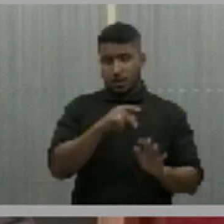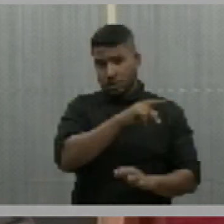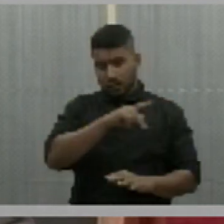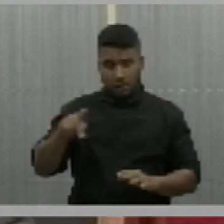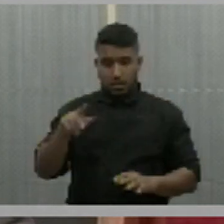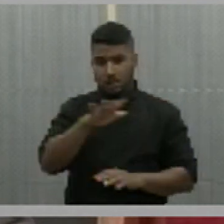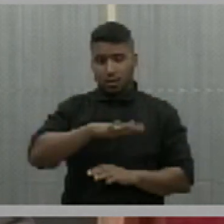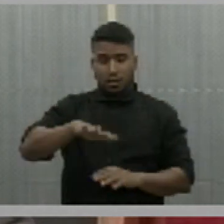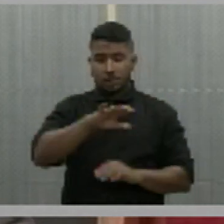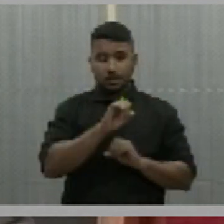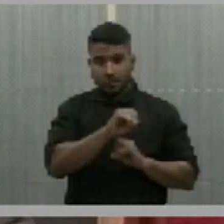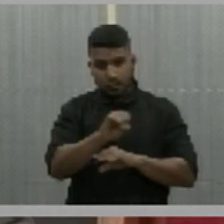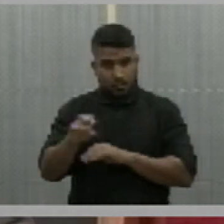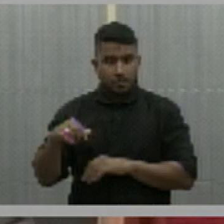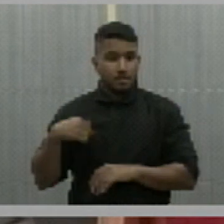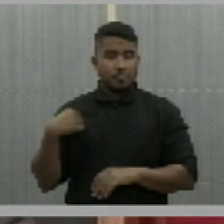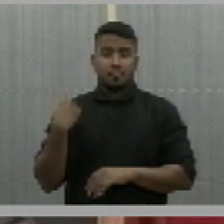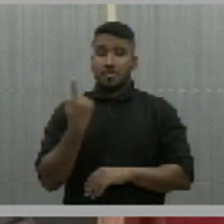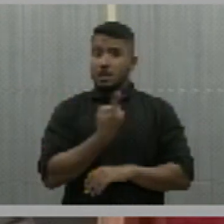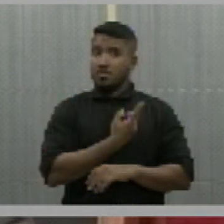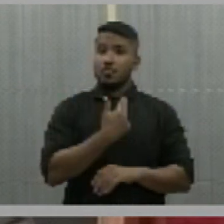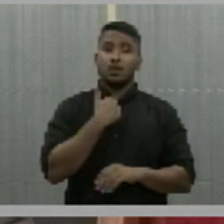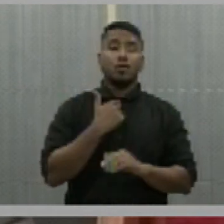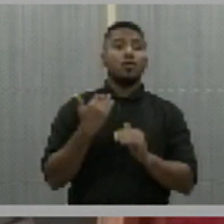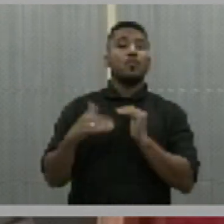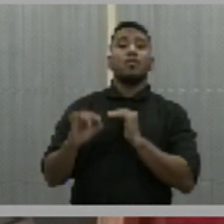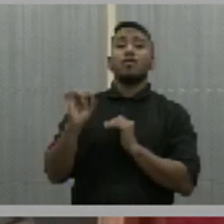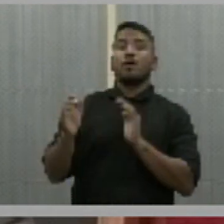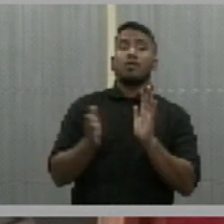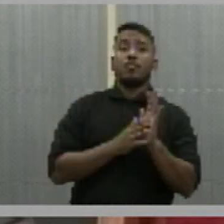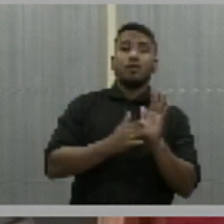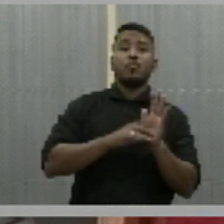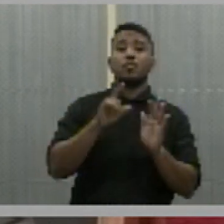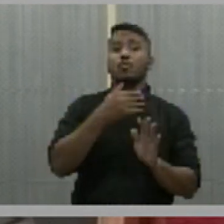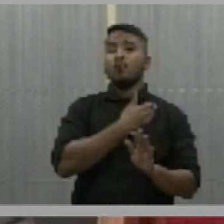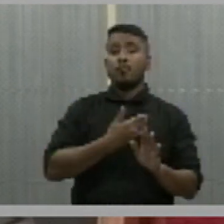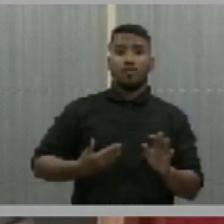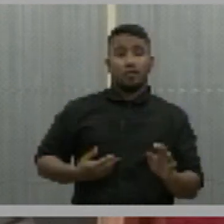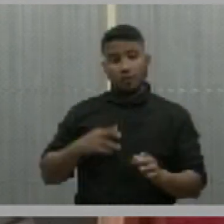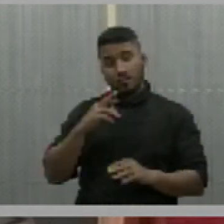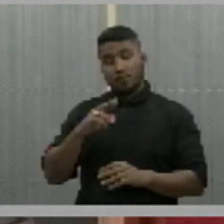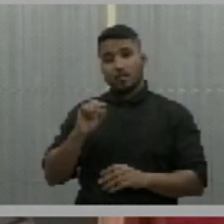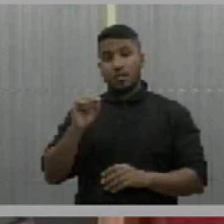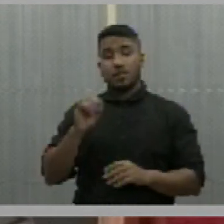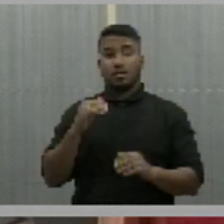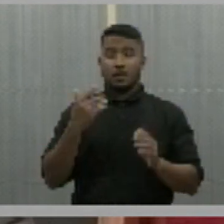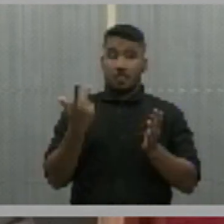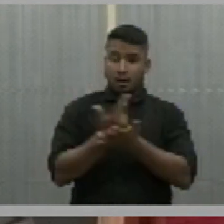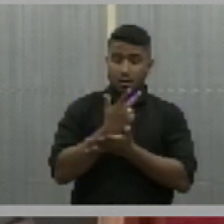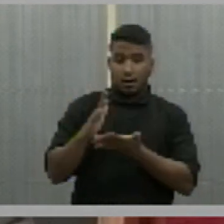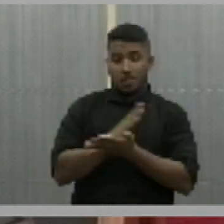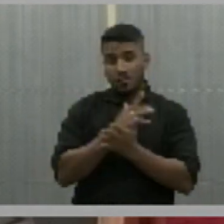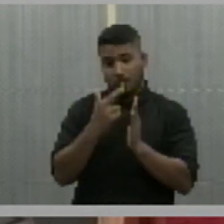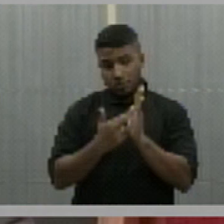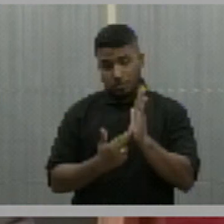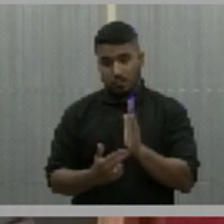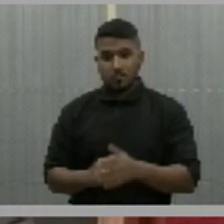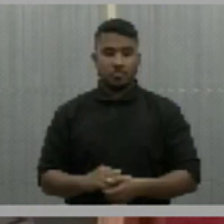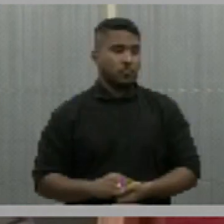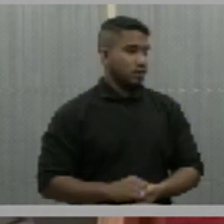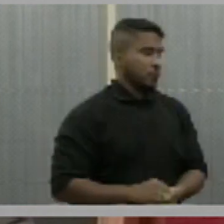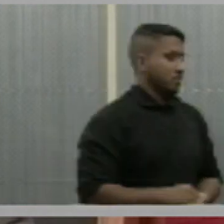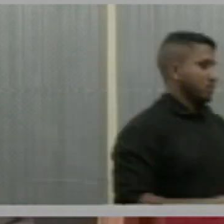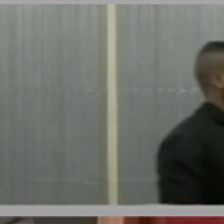educação, mas não podemos concordar, senhor presidente, com a proposta do governo que fere até mesmo o